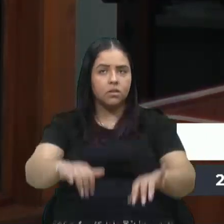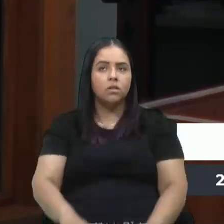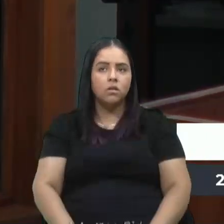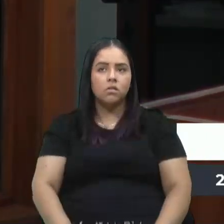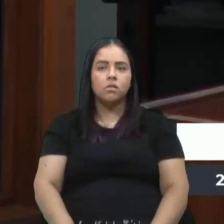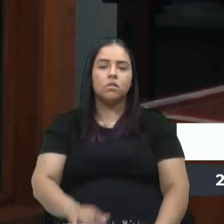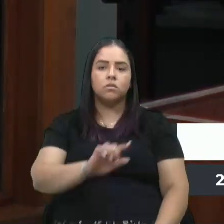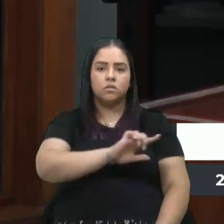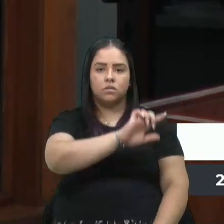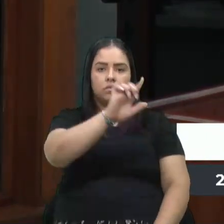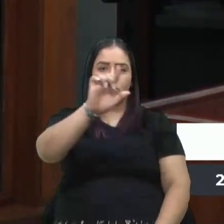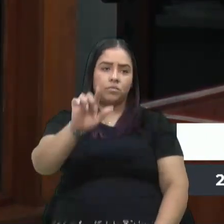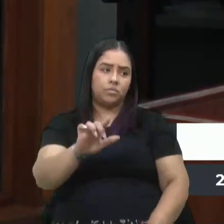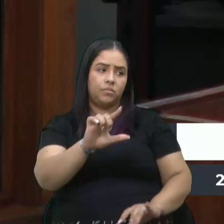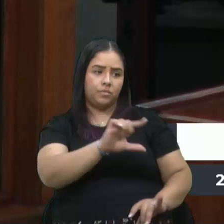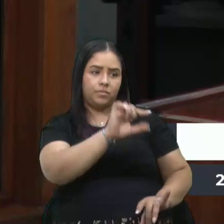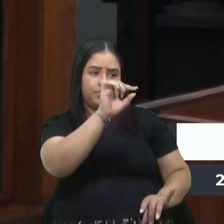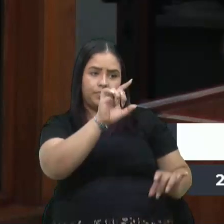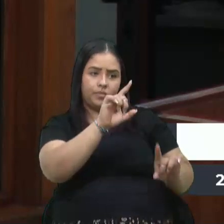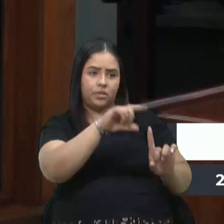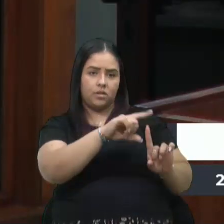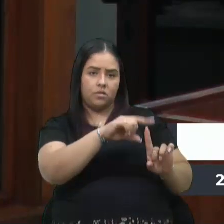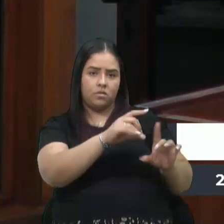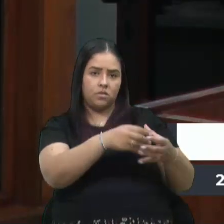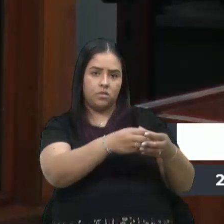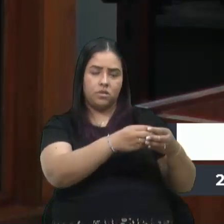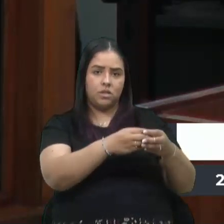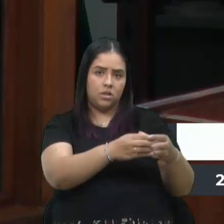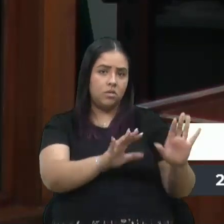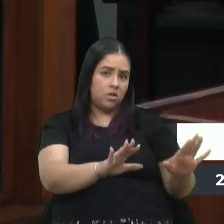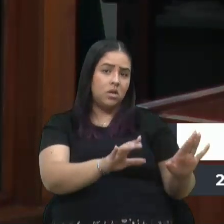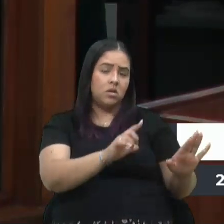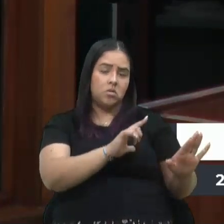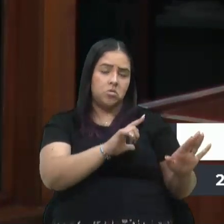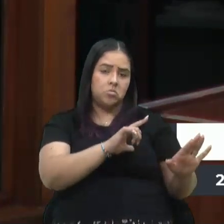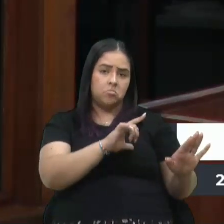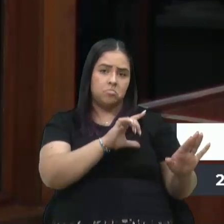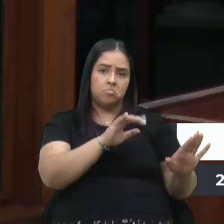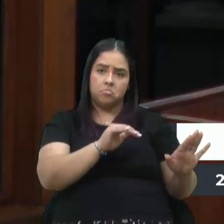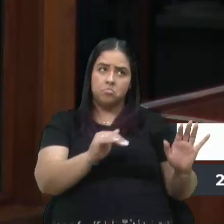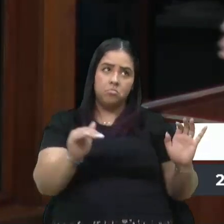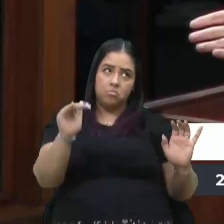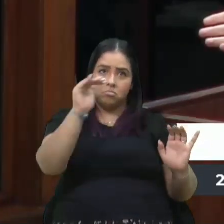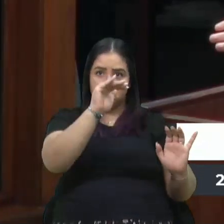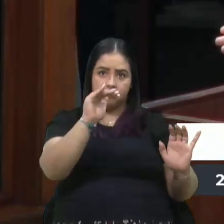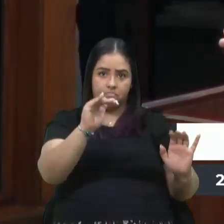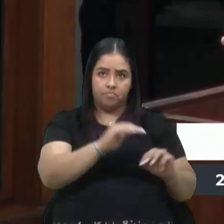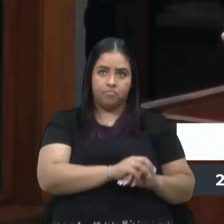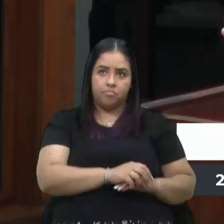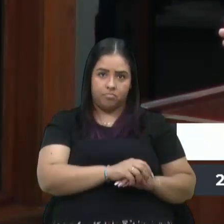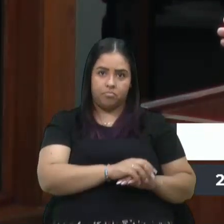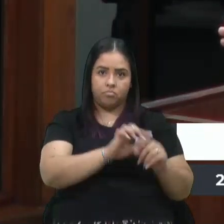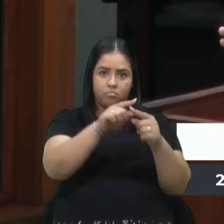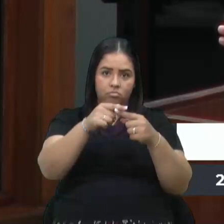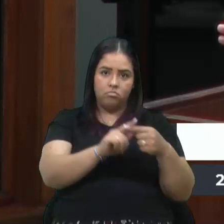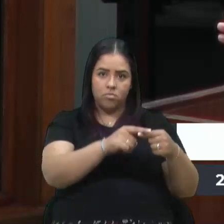Gramado escolheu o seu tipo de turismo, e está dando resultado, é um turismo elitizado, é um turismo de parques,